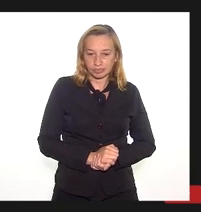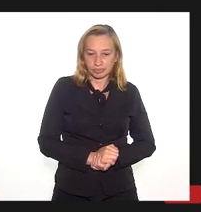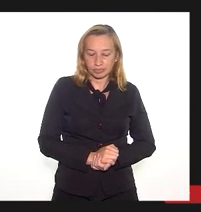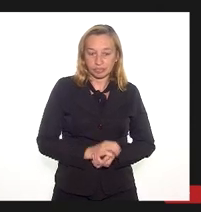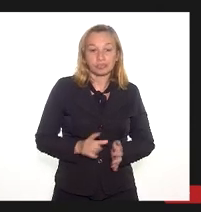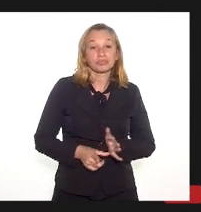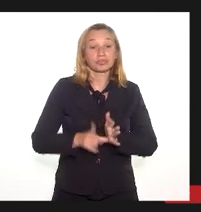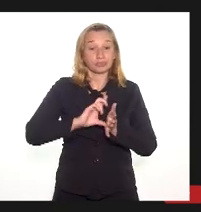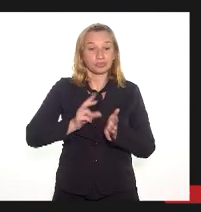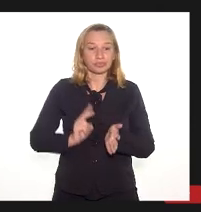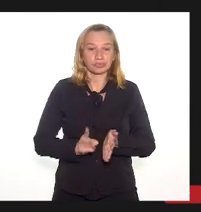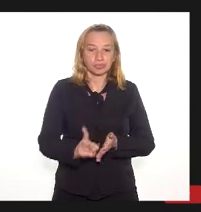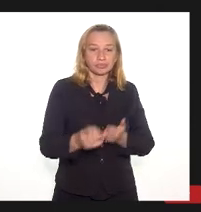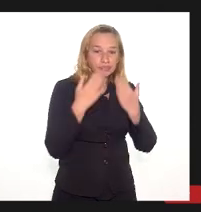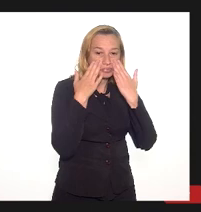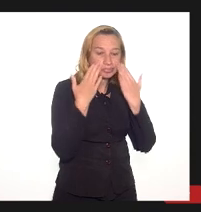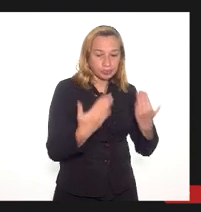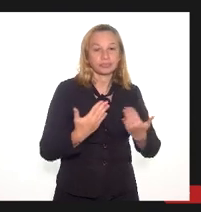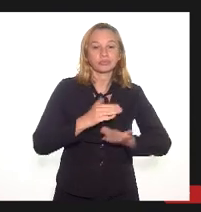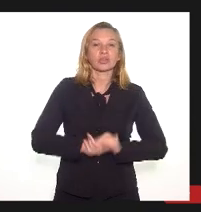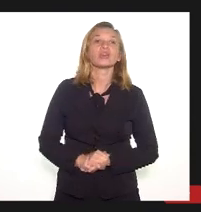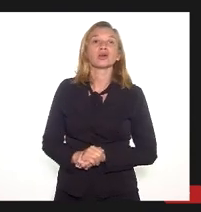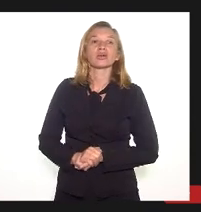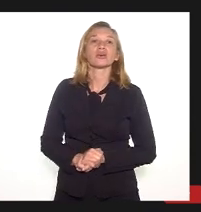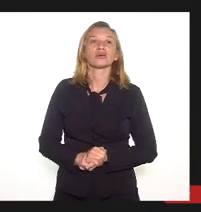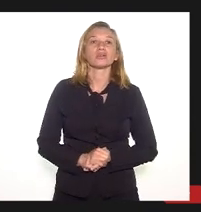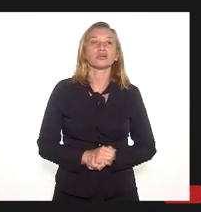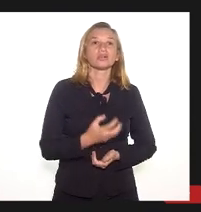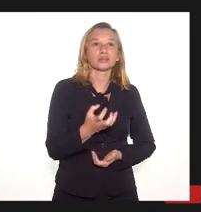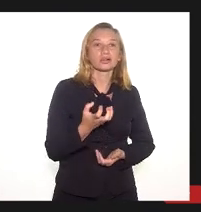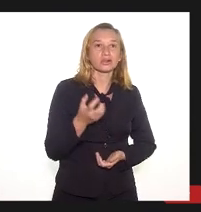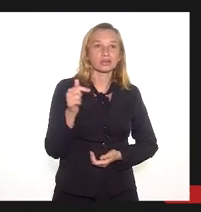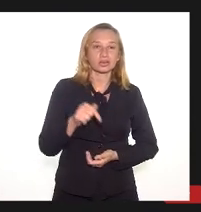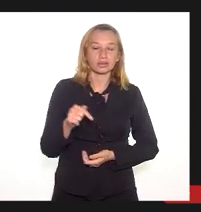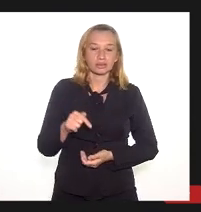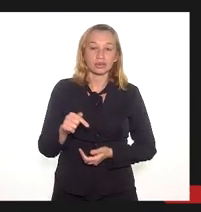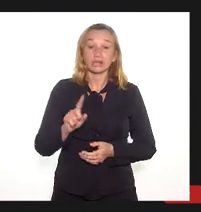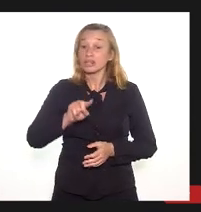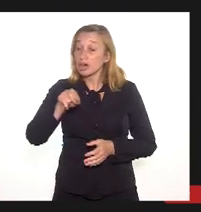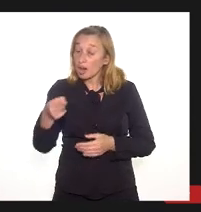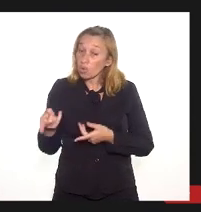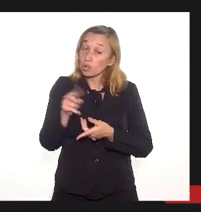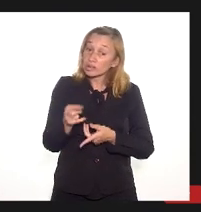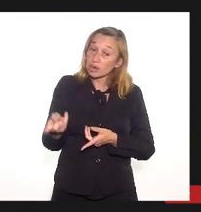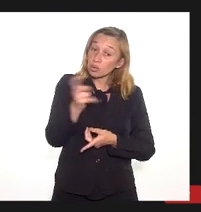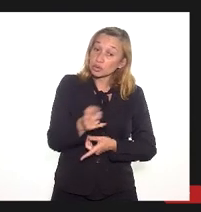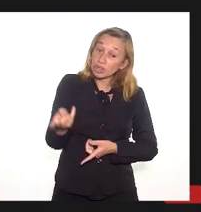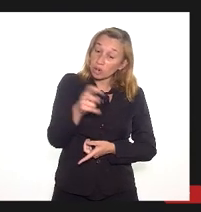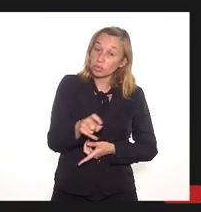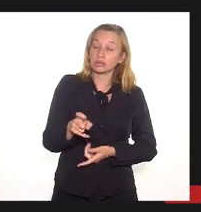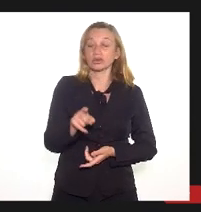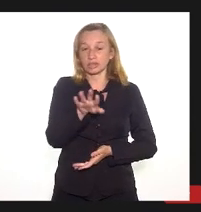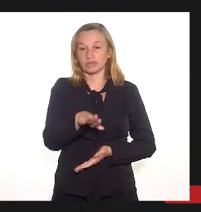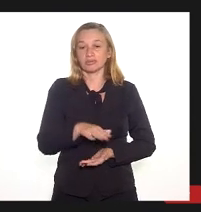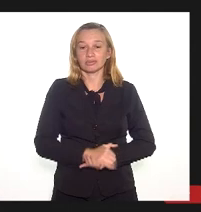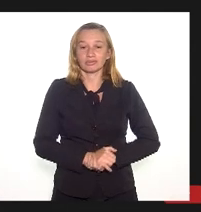Antes de continuar com a apresentação, quero aqui, não, é a imagem que tem a Baía de Guanabara com a montanha.